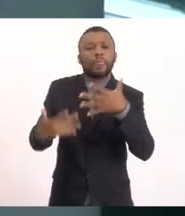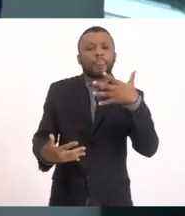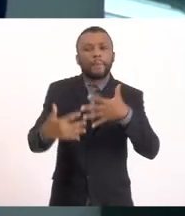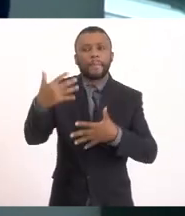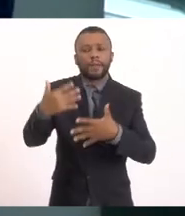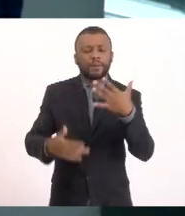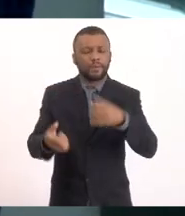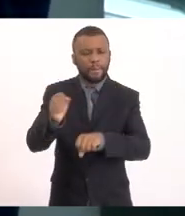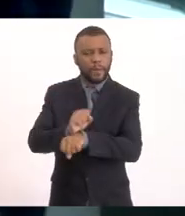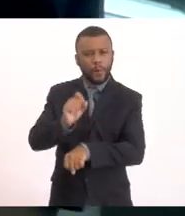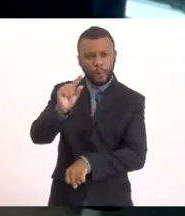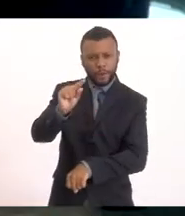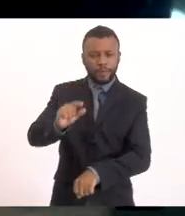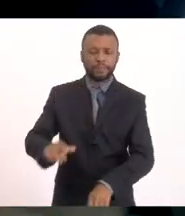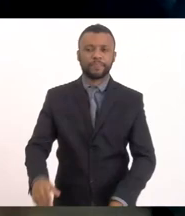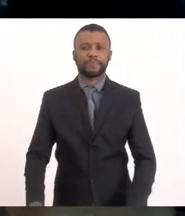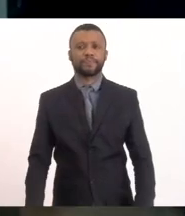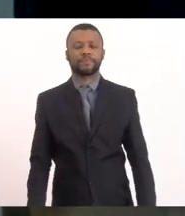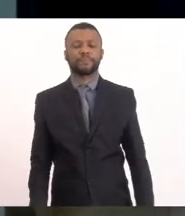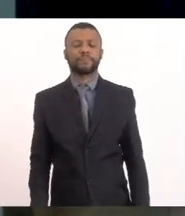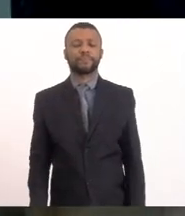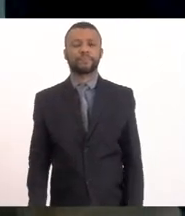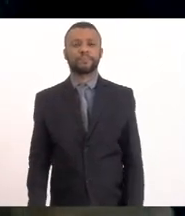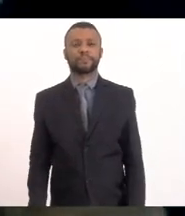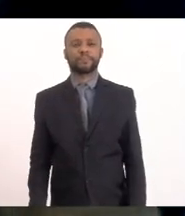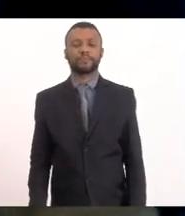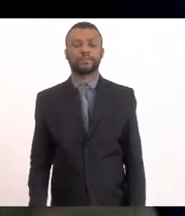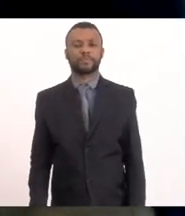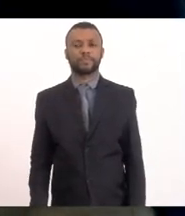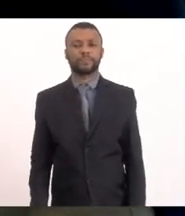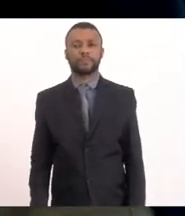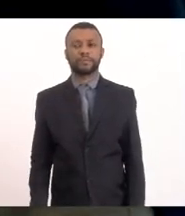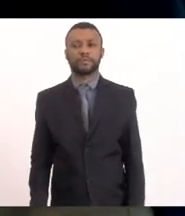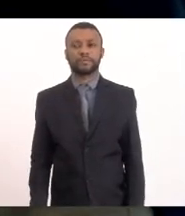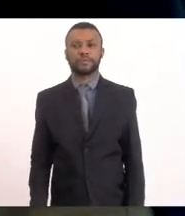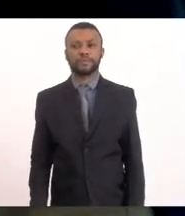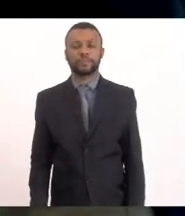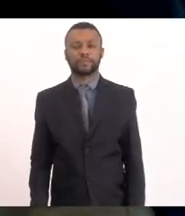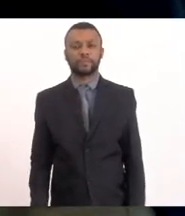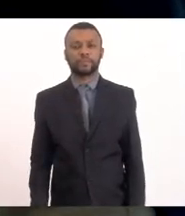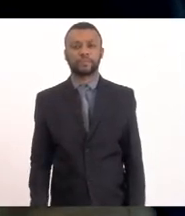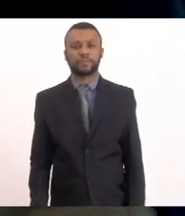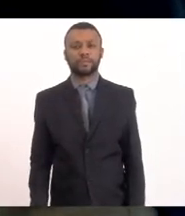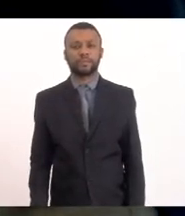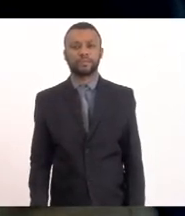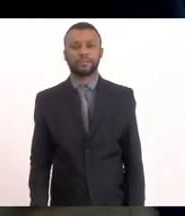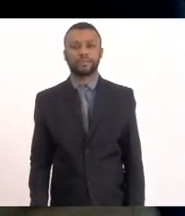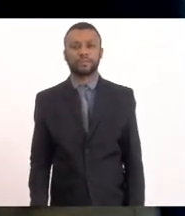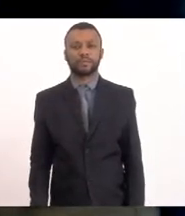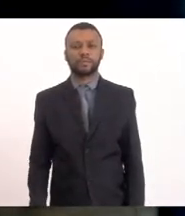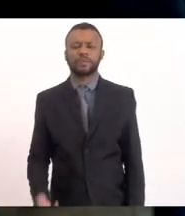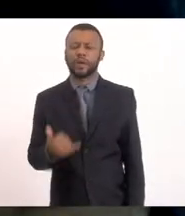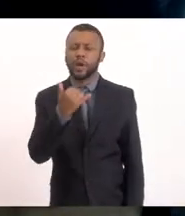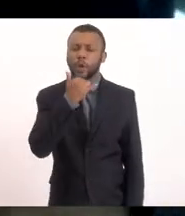Só um minuto para tentar Está dando Ver se ela consegue Então já saiu Eu não estou enxergando aqui Eu queria Podemos?